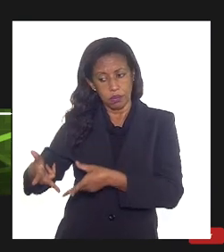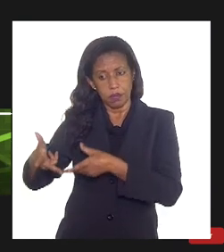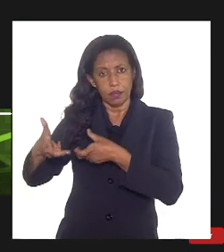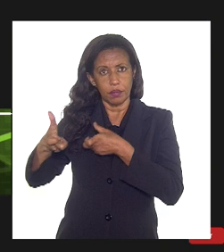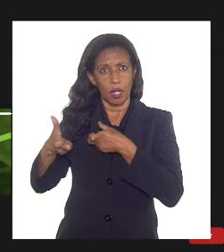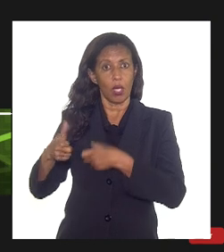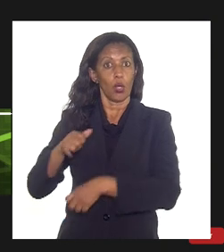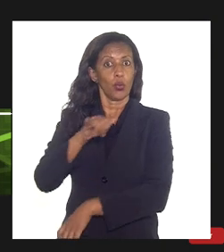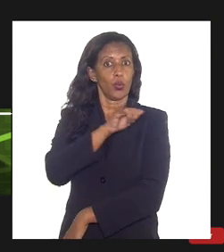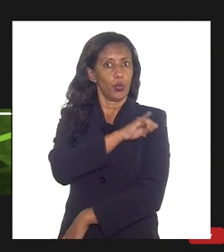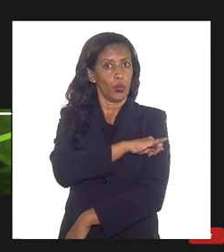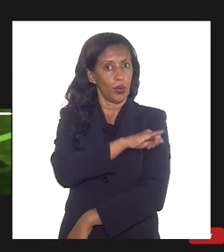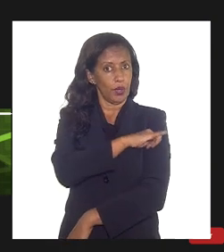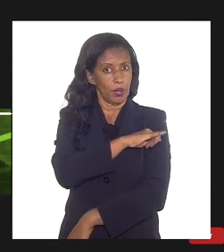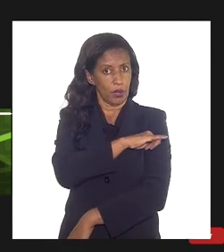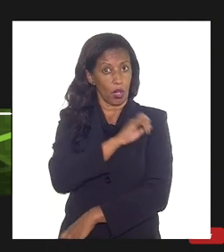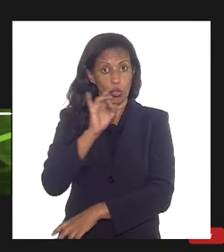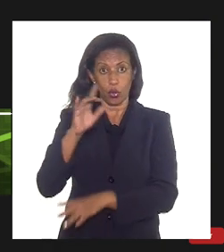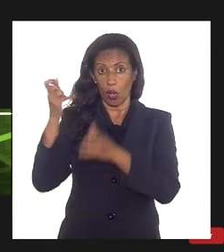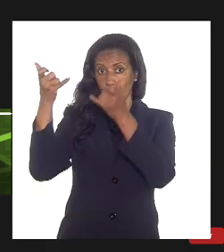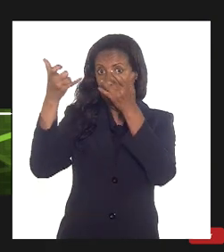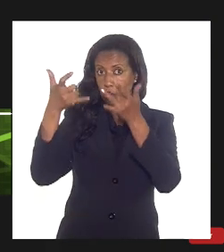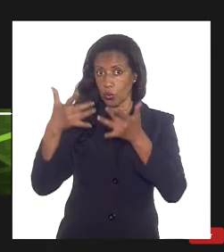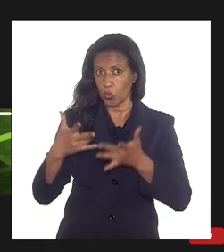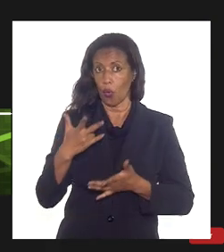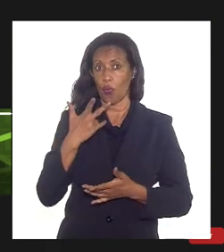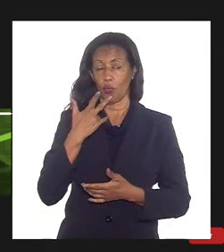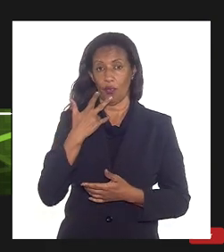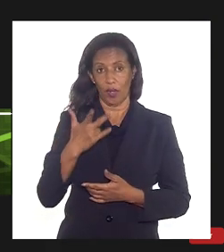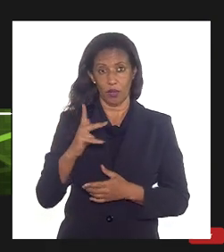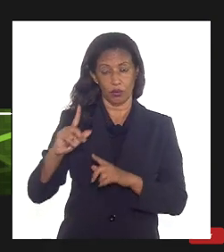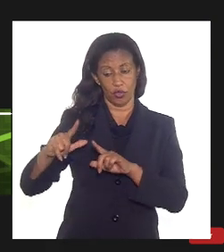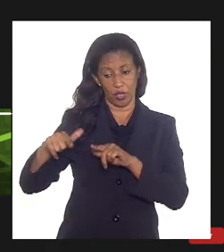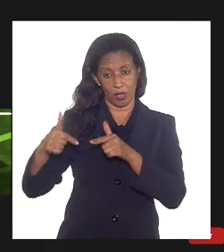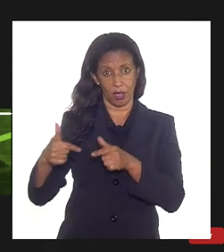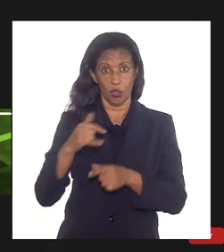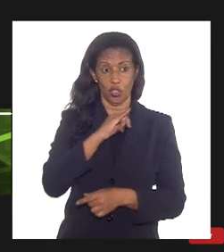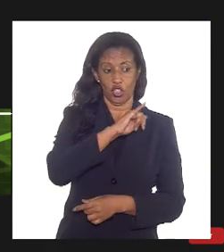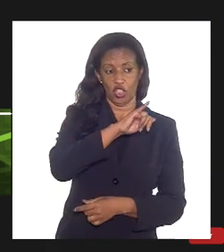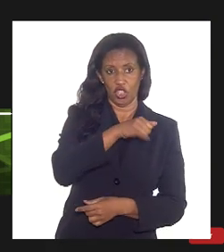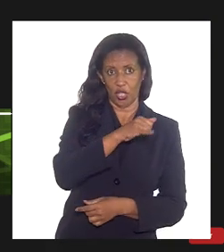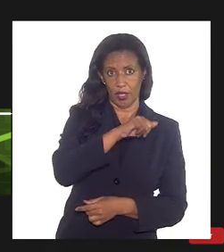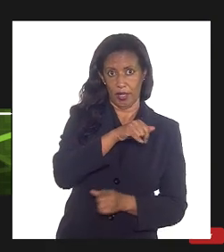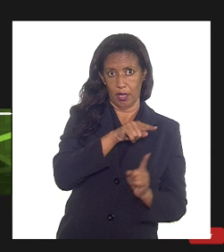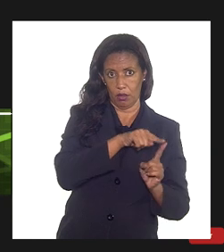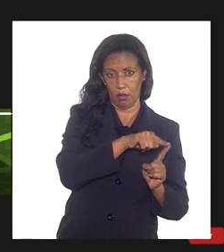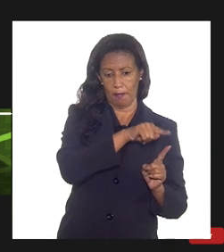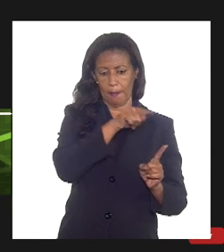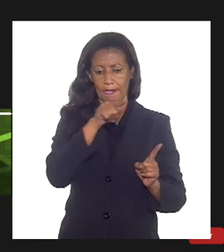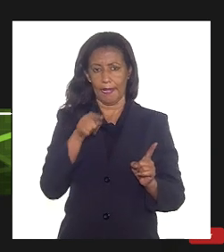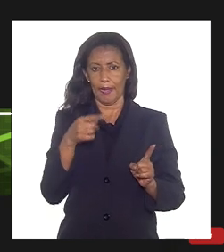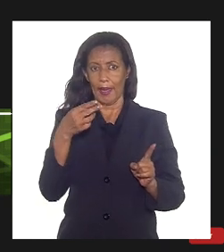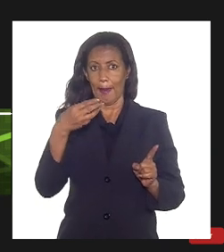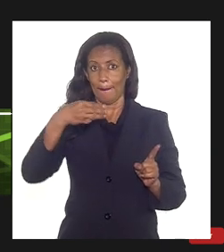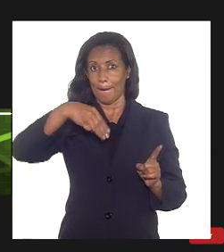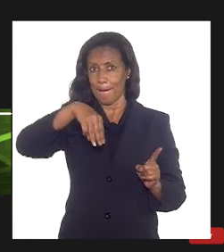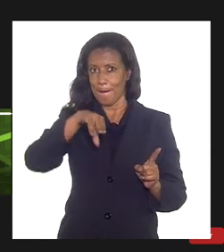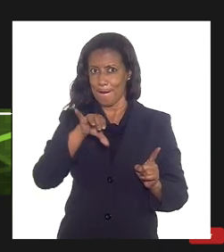apenas como esclarecimento estamos falando de operações de janeiro a maio de 2021